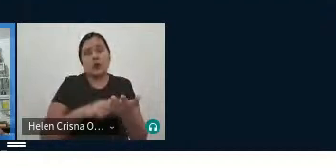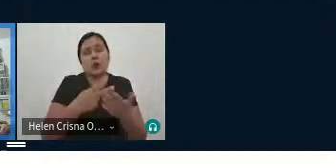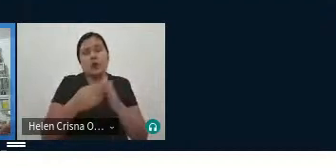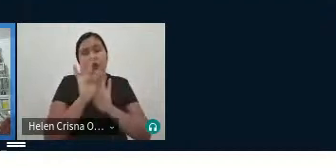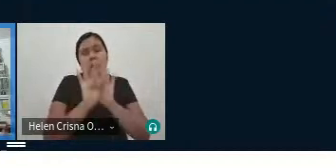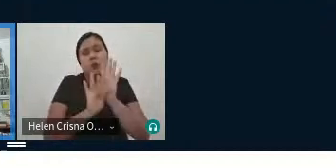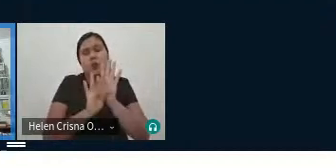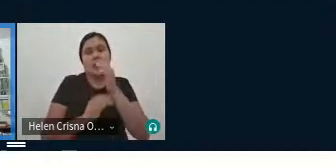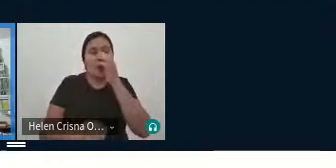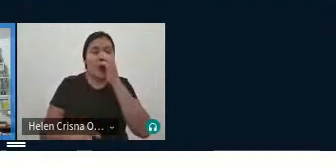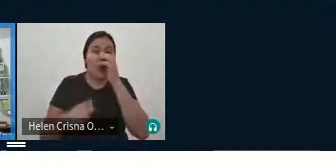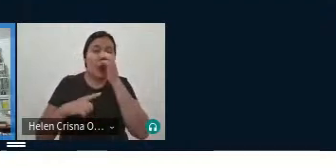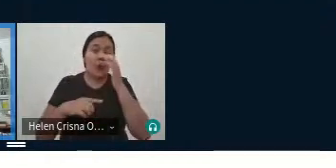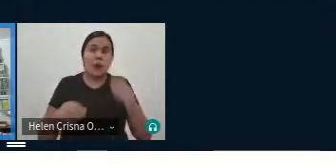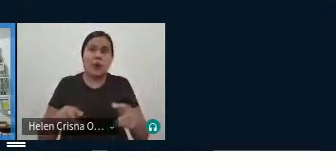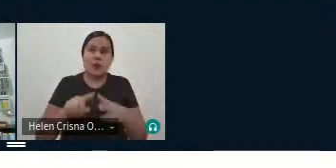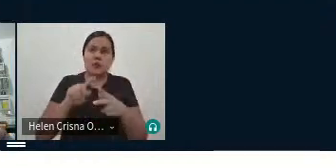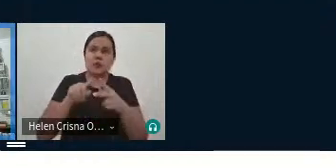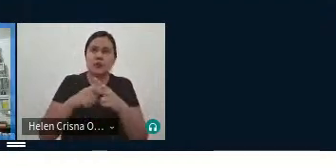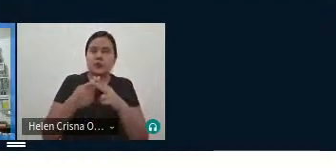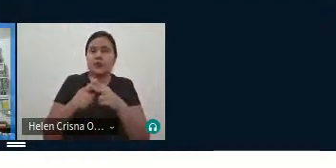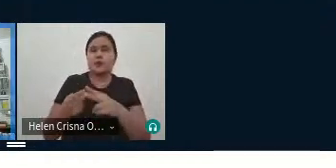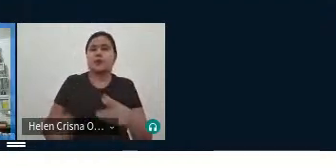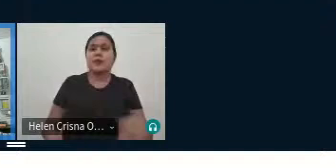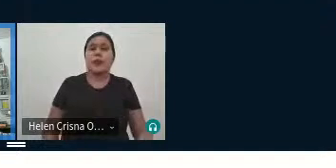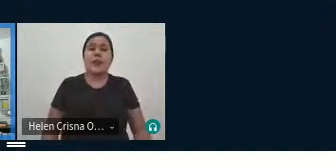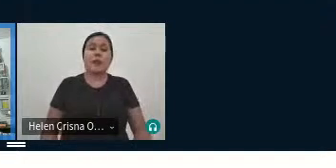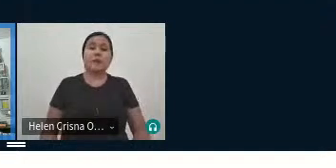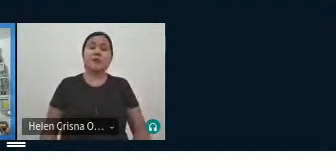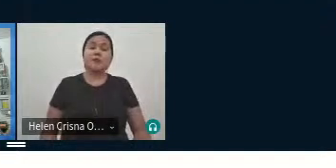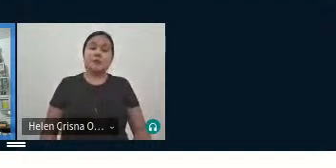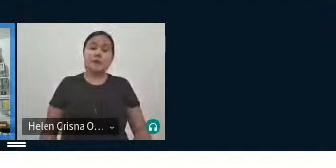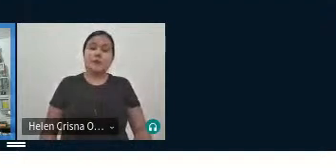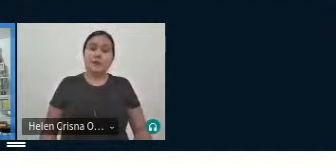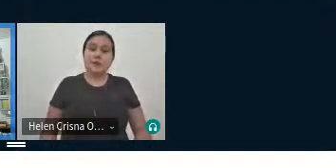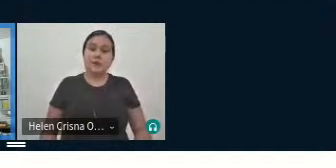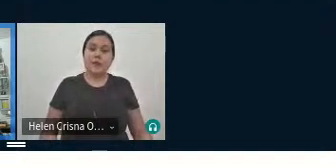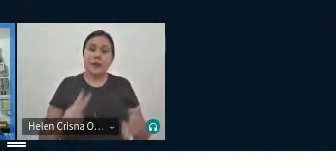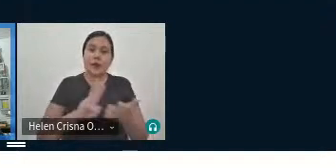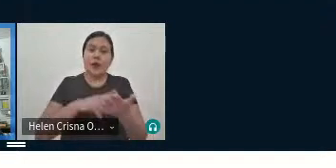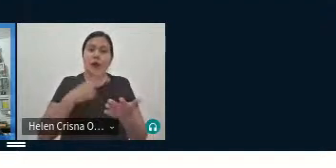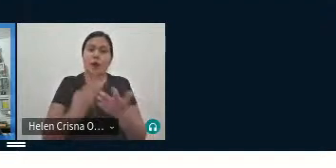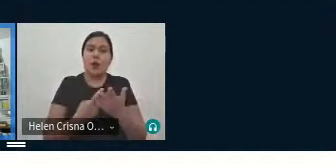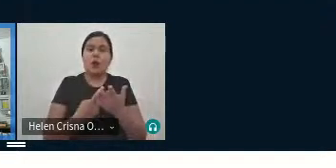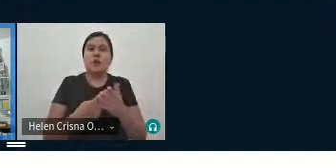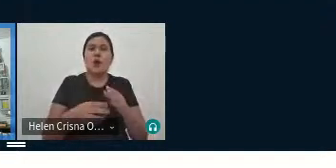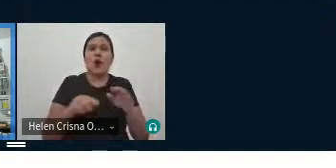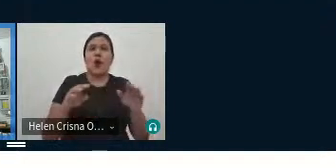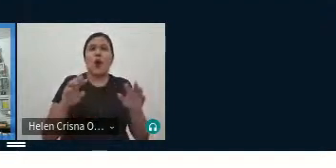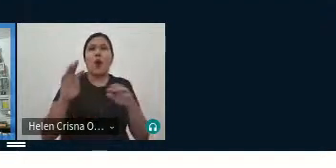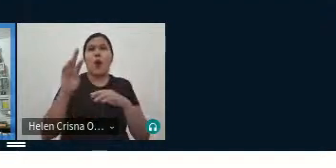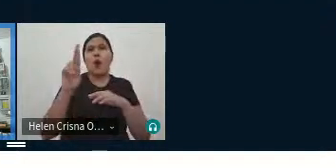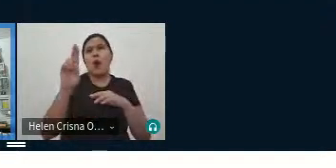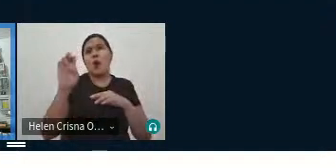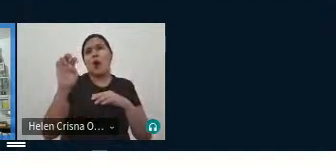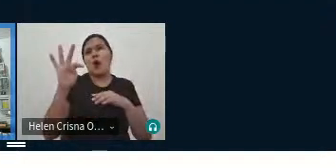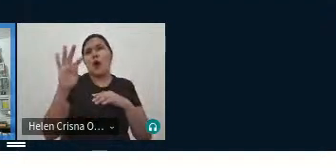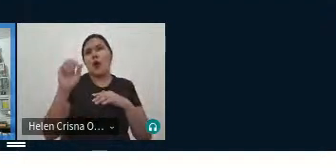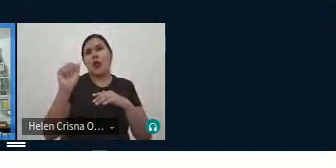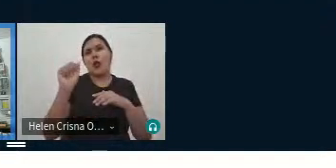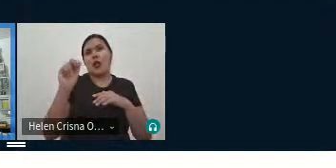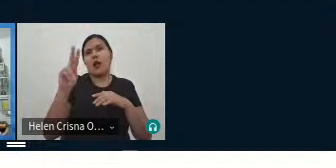você tem esses mecanismos. Dessa forma, traduzir o retardo, estamos já no caro de lá para o japonês, já